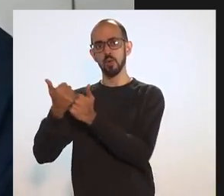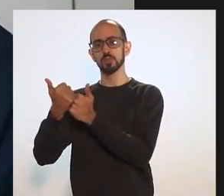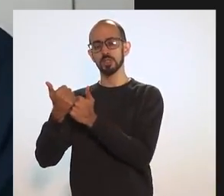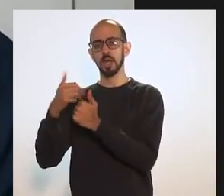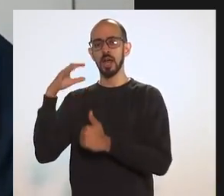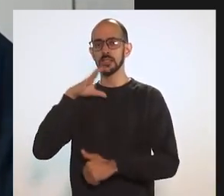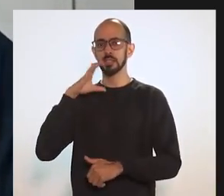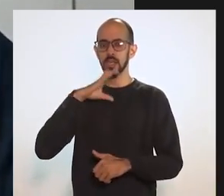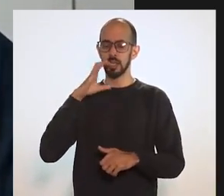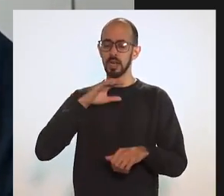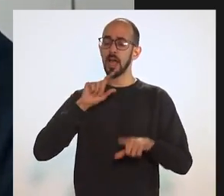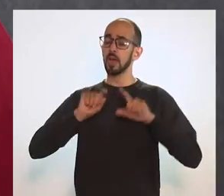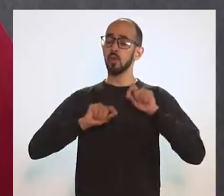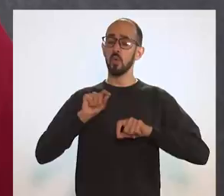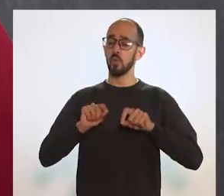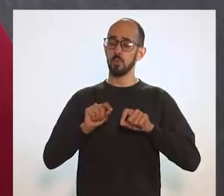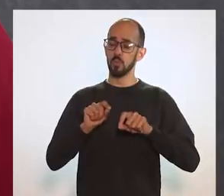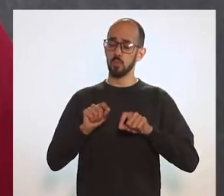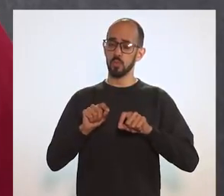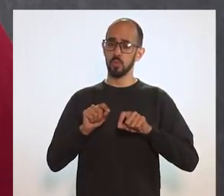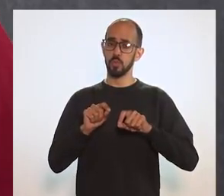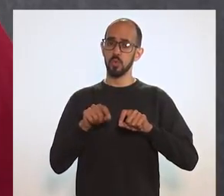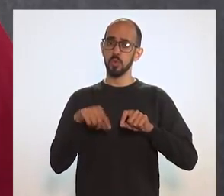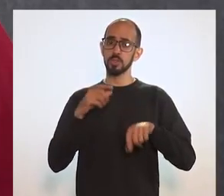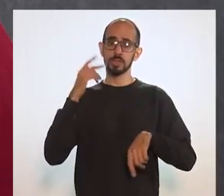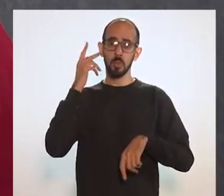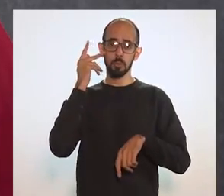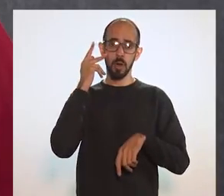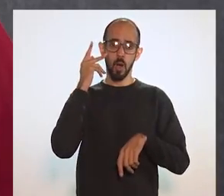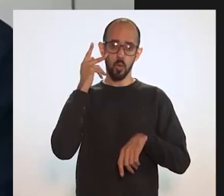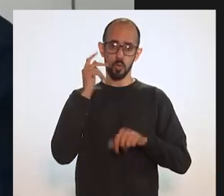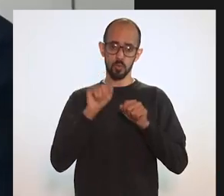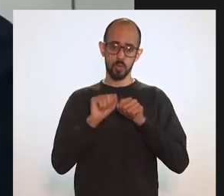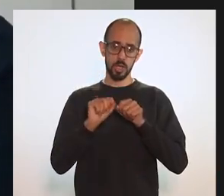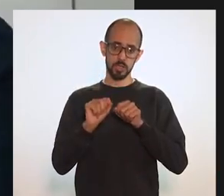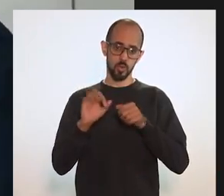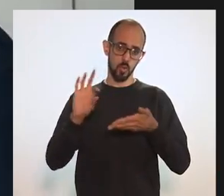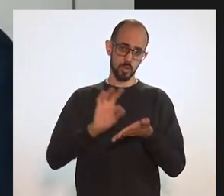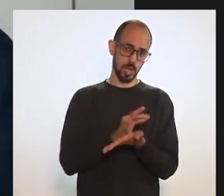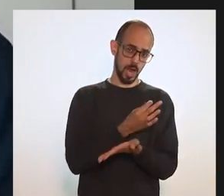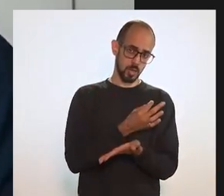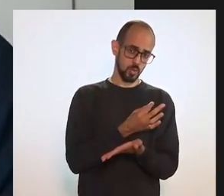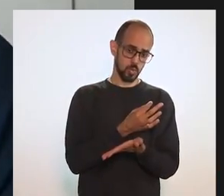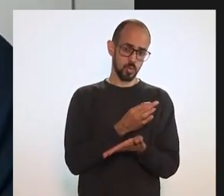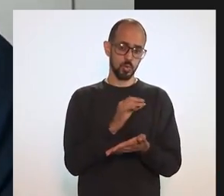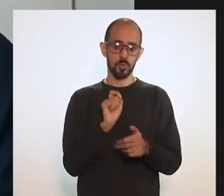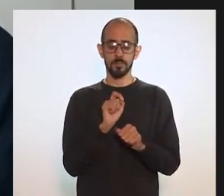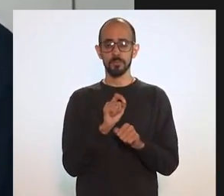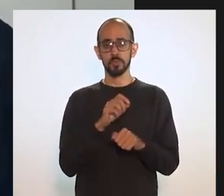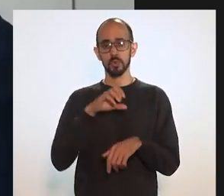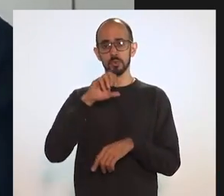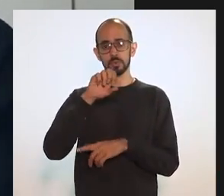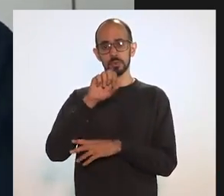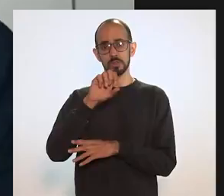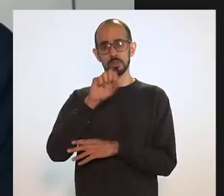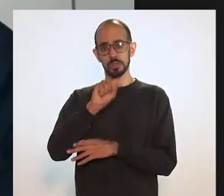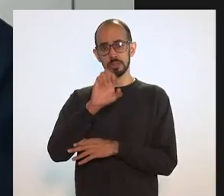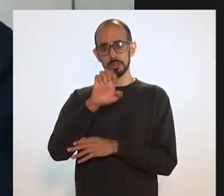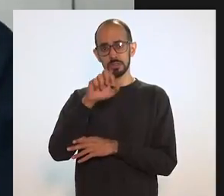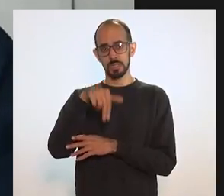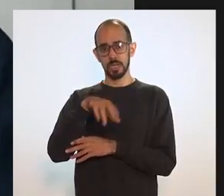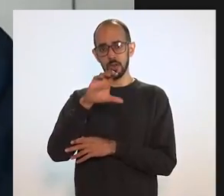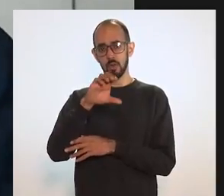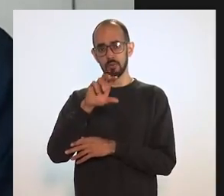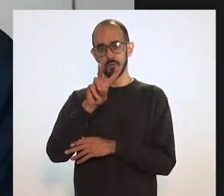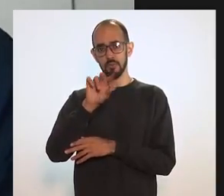acelerar a vacinação no Brasil. Que é o quê? O governo de São Paulo fechou o contrato com o Sinovac para